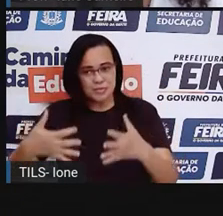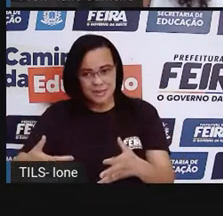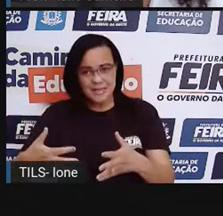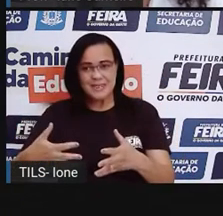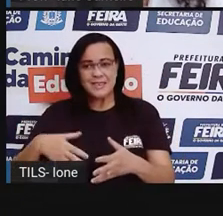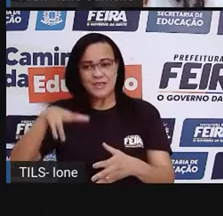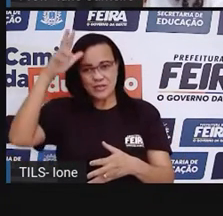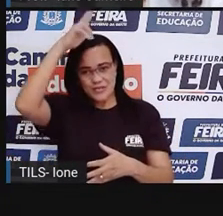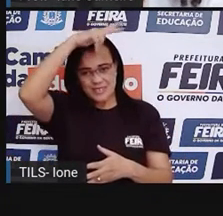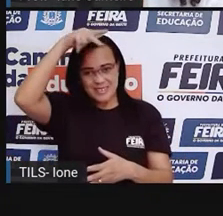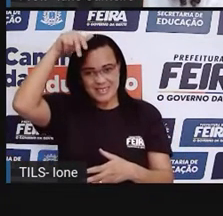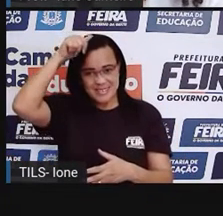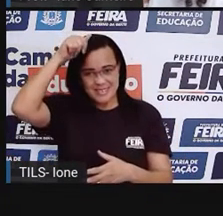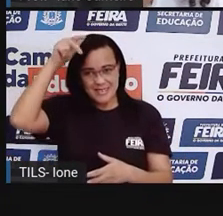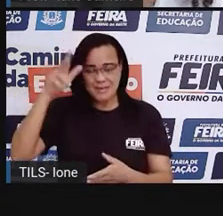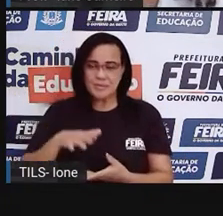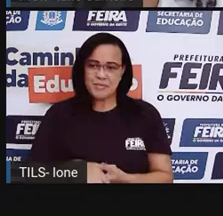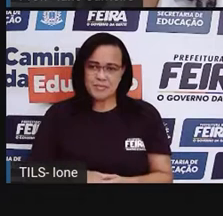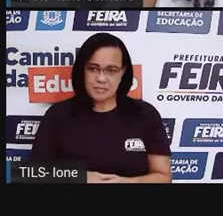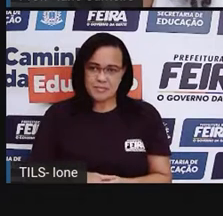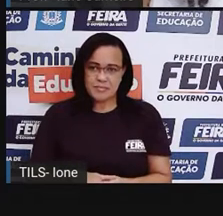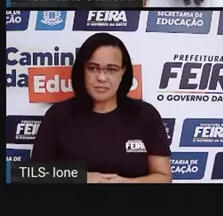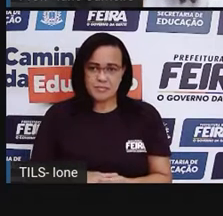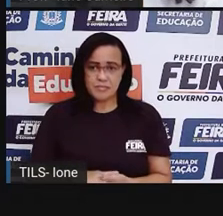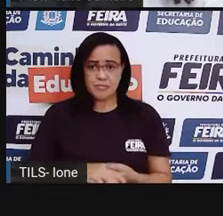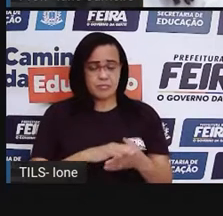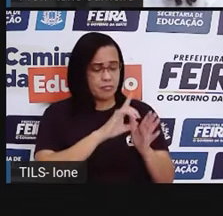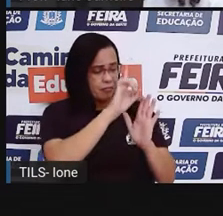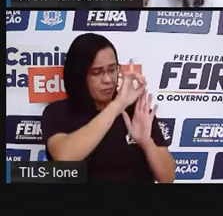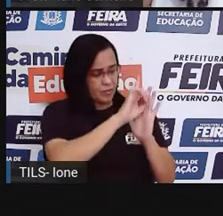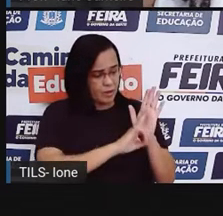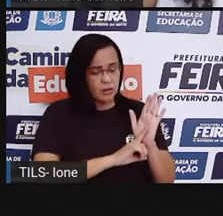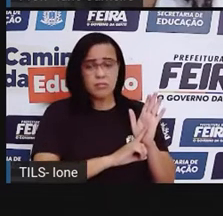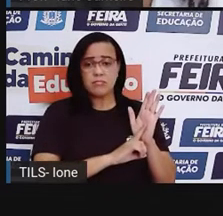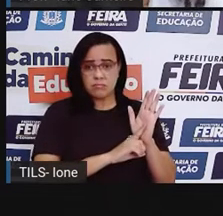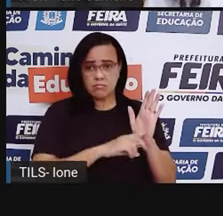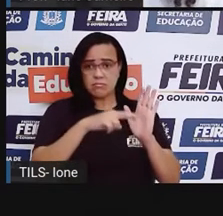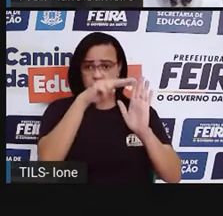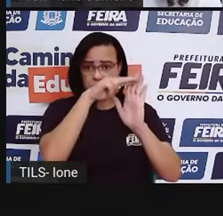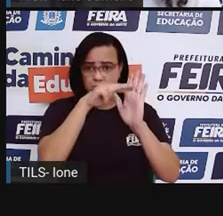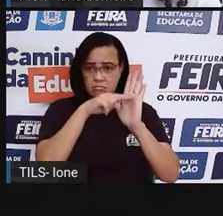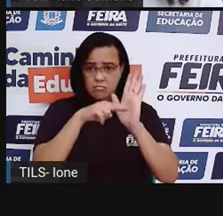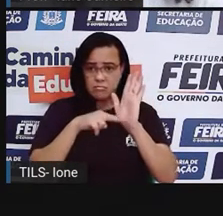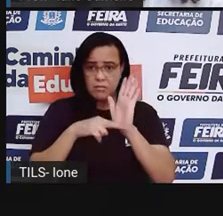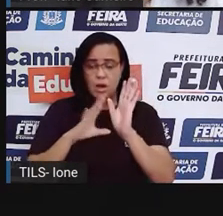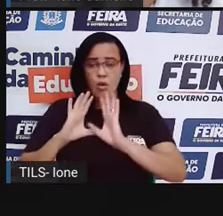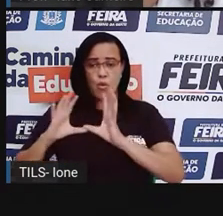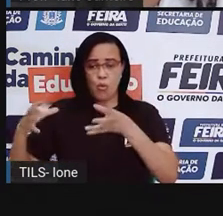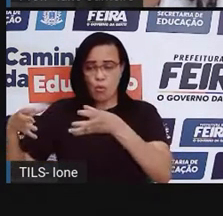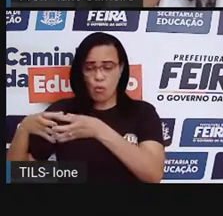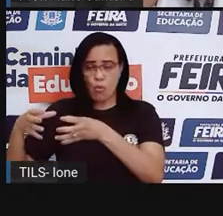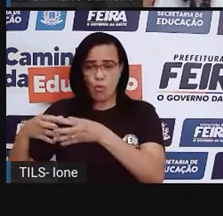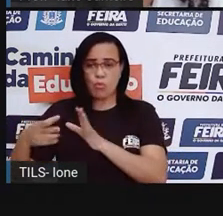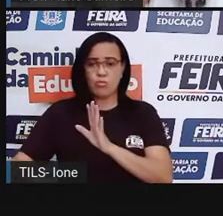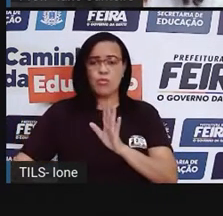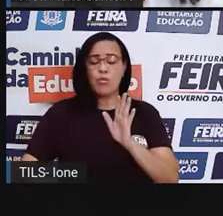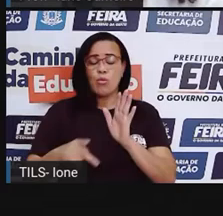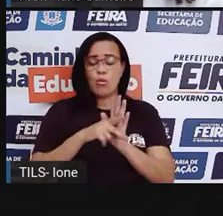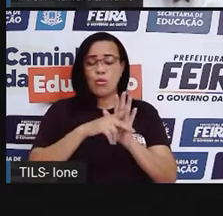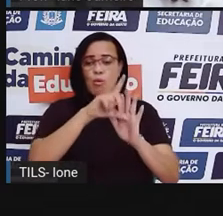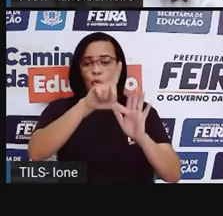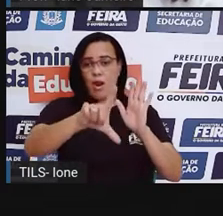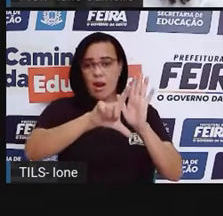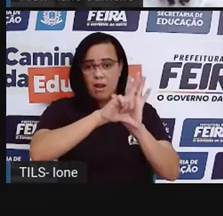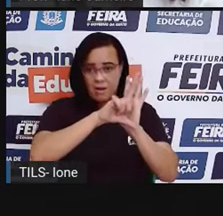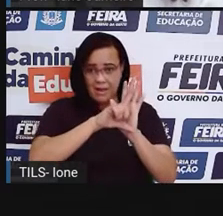Flanginha. Estatuto é um conjunto de regras que são as leis e está previsto na